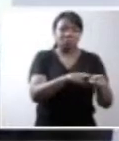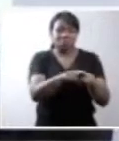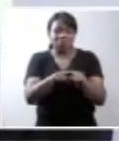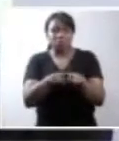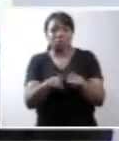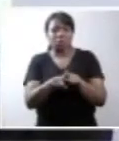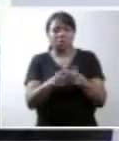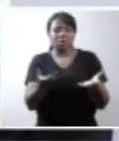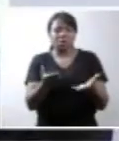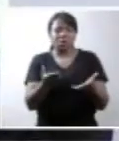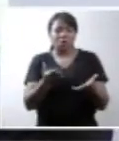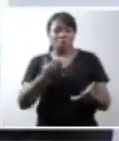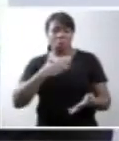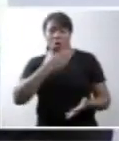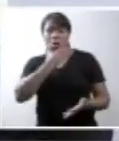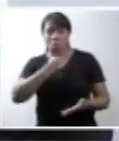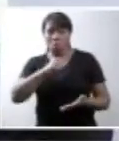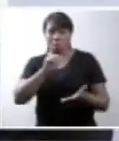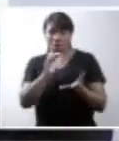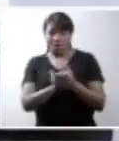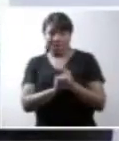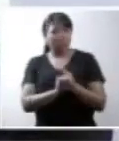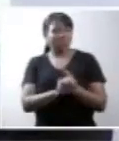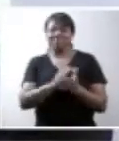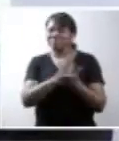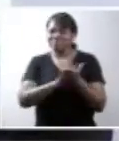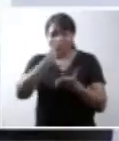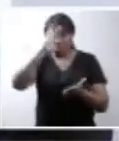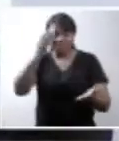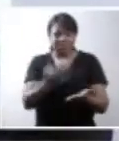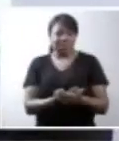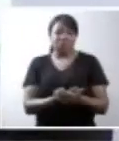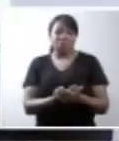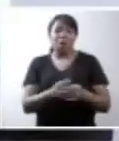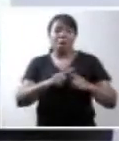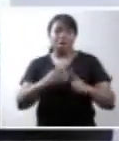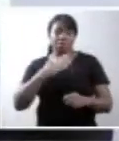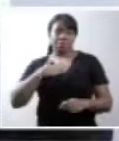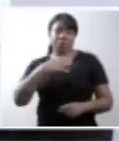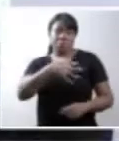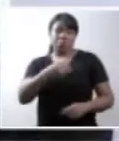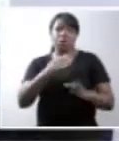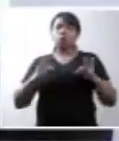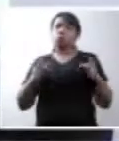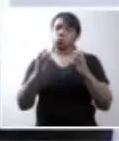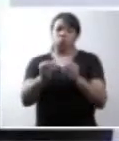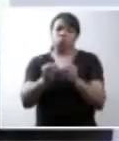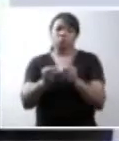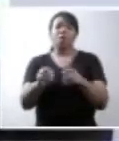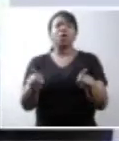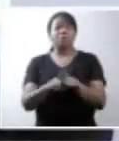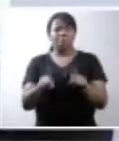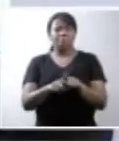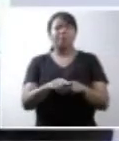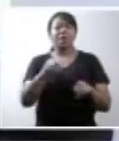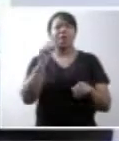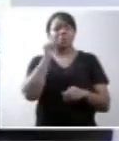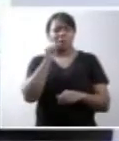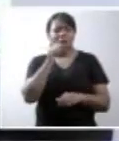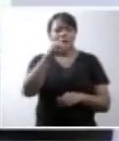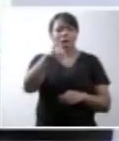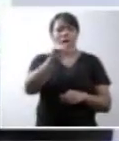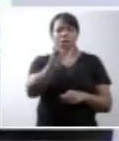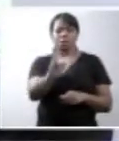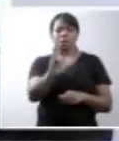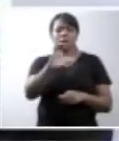O companheiro nem acreditava. Para mim, o filho é tudo. Michelle, detalha angustiada. O